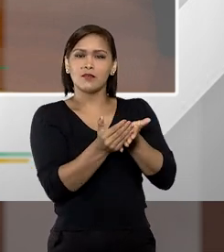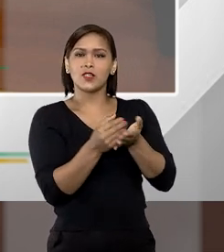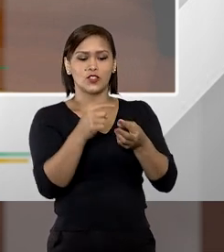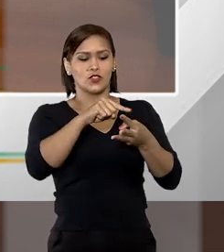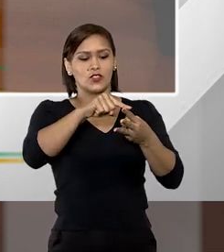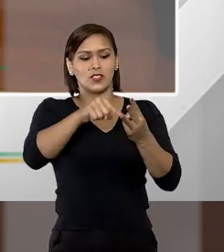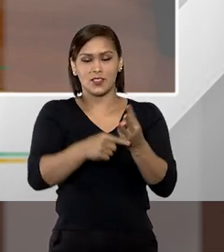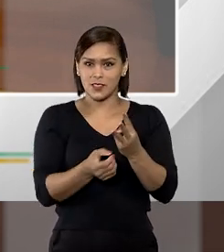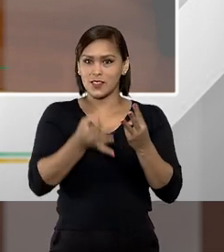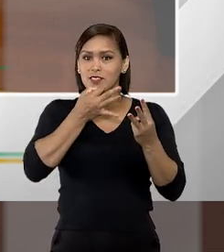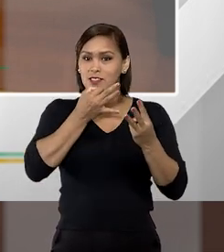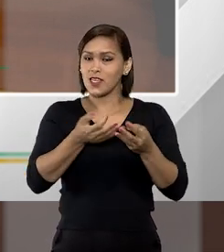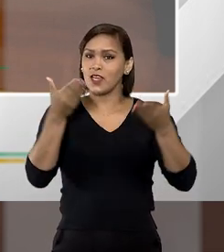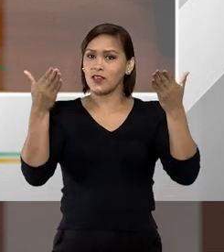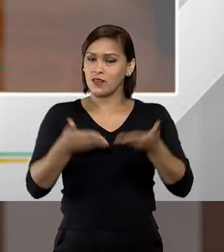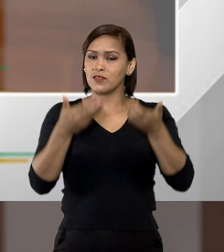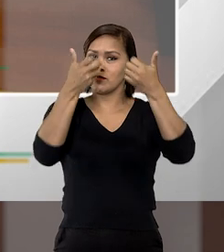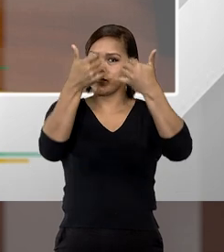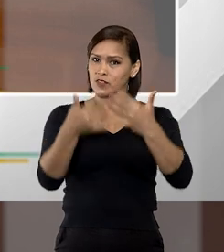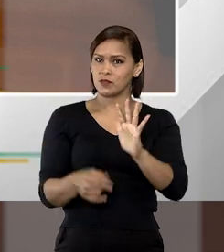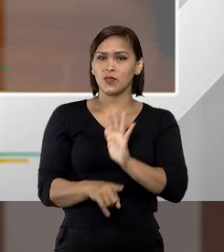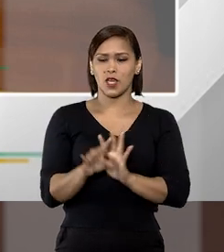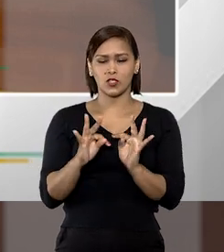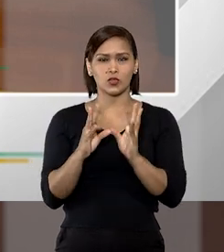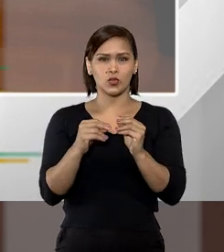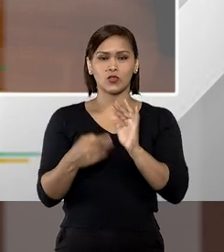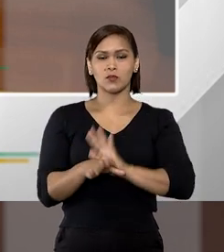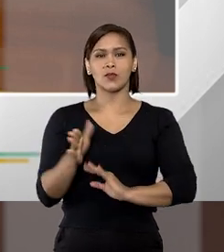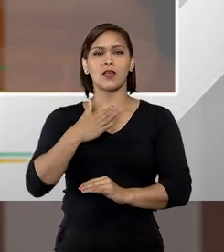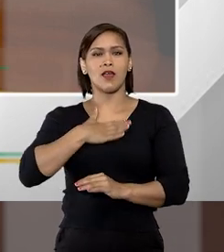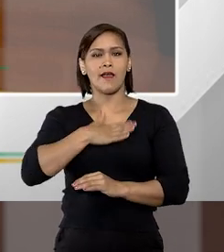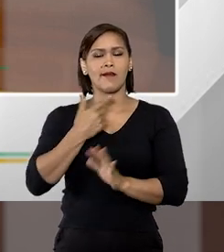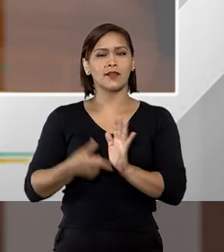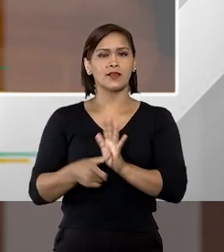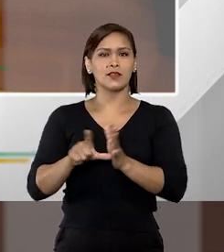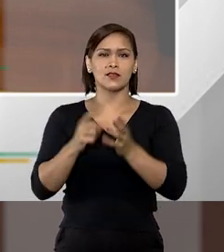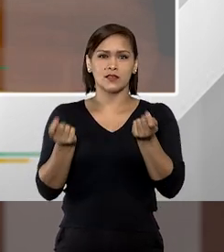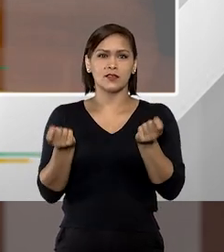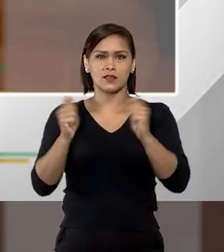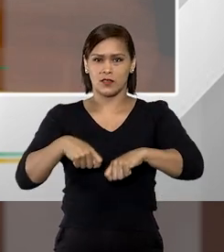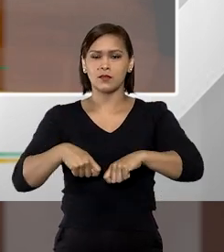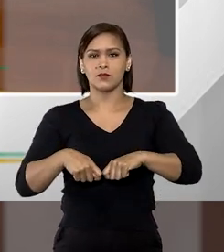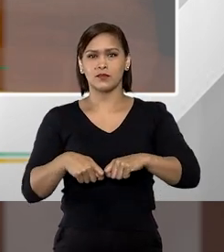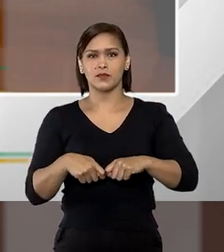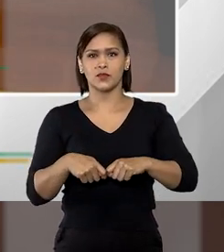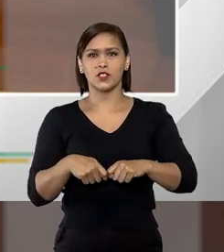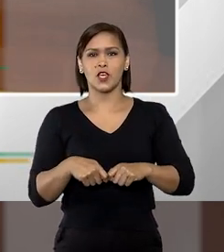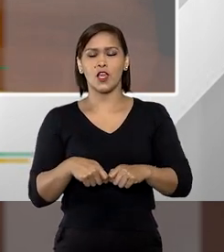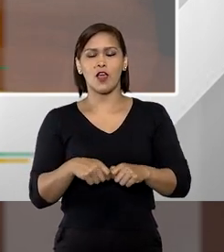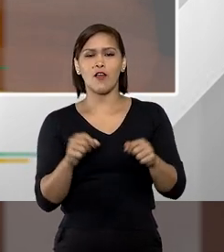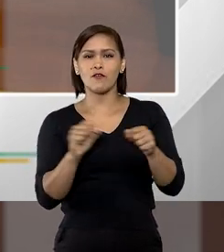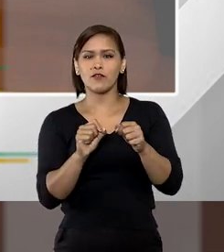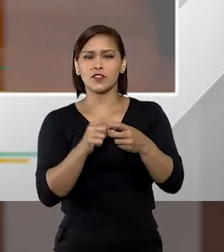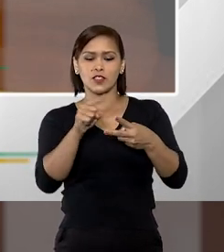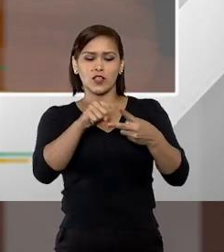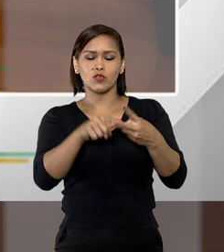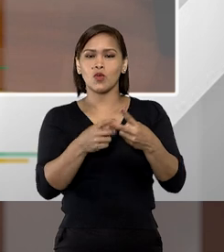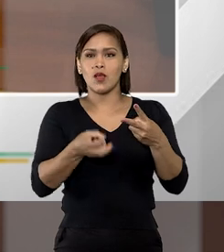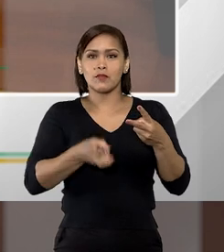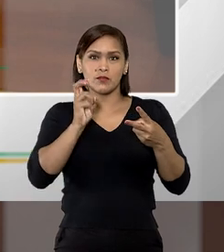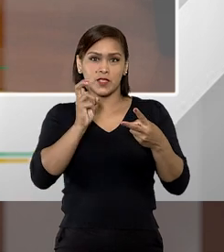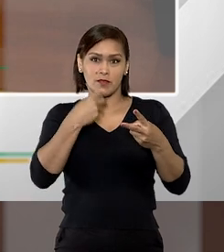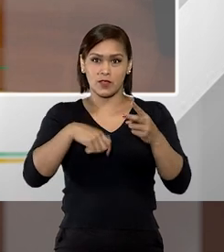de três critérios que eu já vou falar desses três critérios. Mas eu gostaria, antes, se me permitem, fazer duas observações sobre o